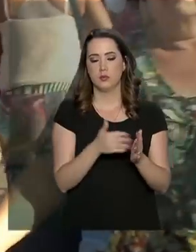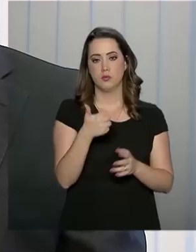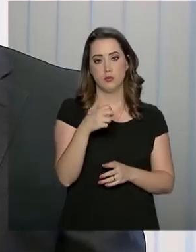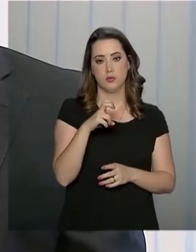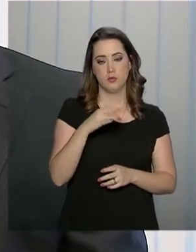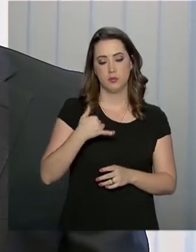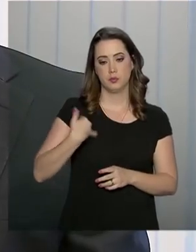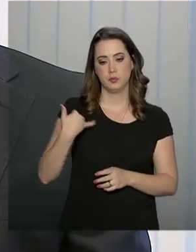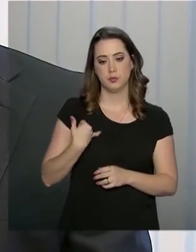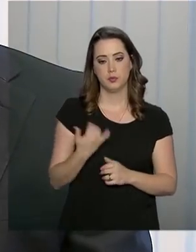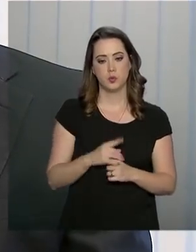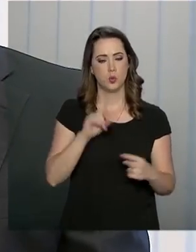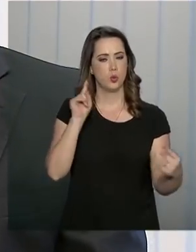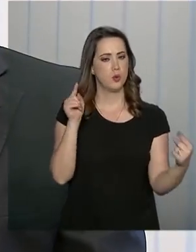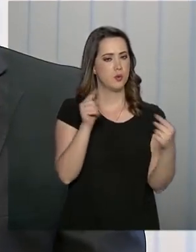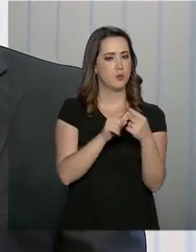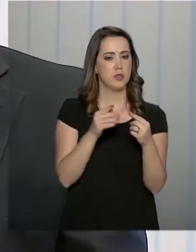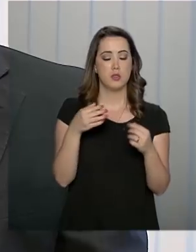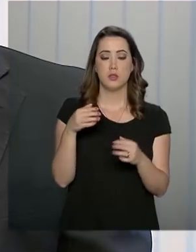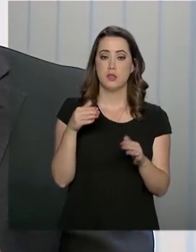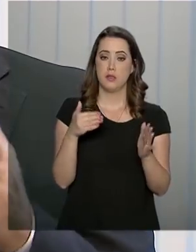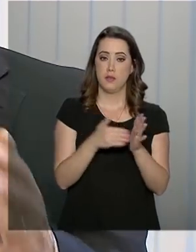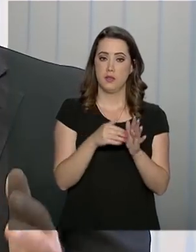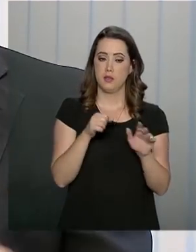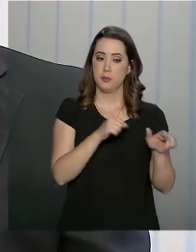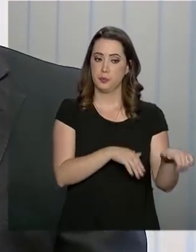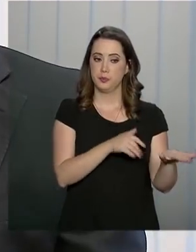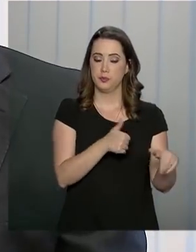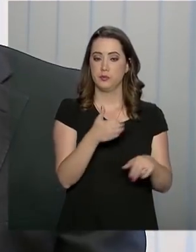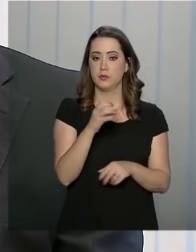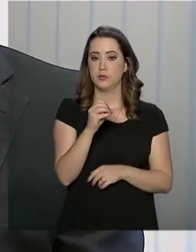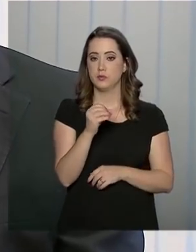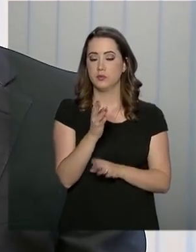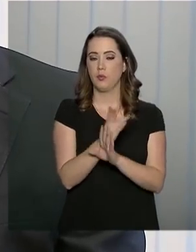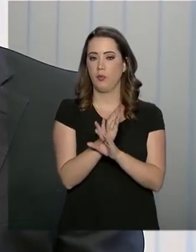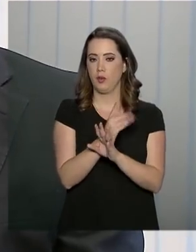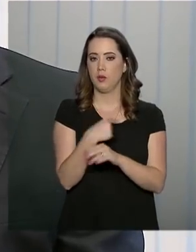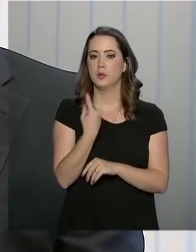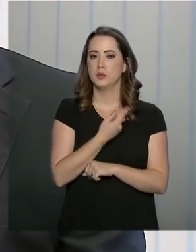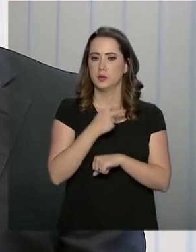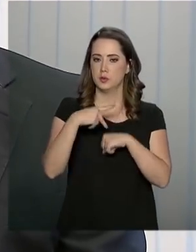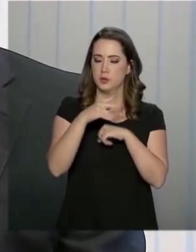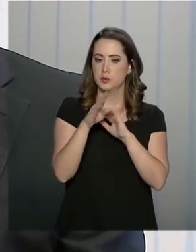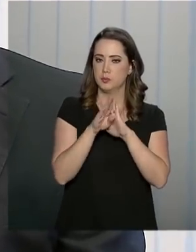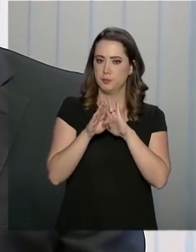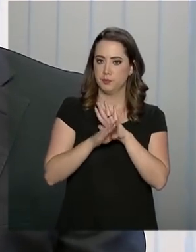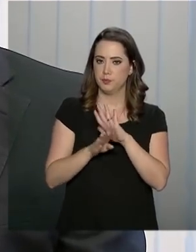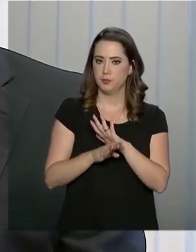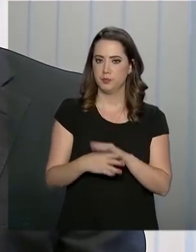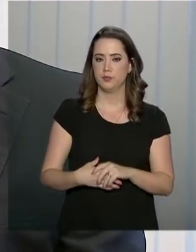anos. A nossa meta é até setembro aplicar em 100 municípios do nosso país esse programa.